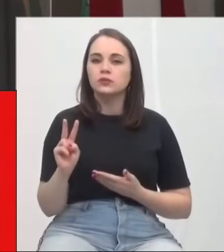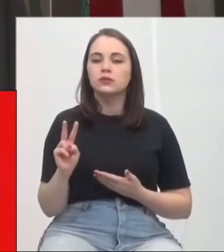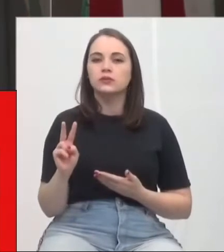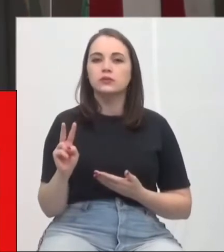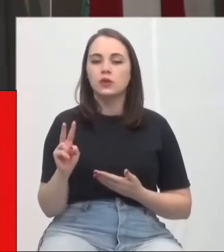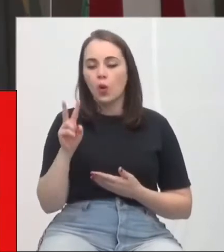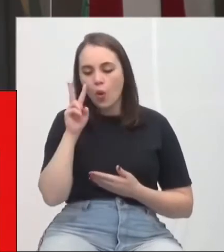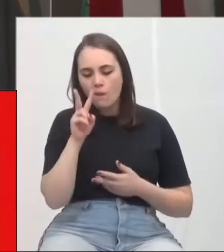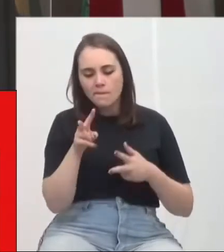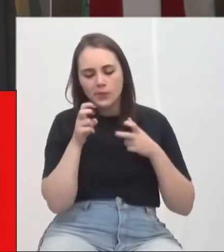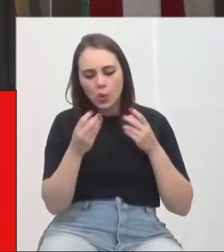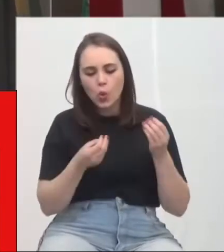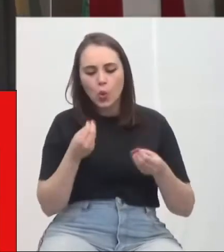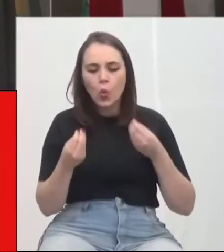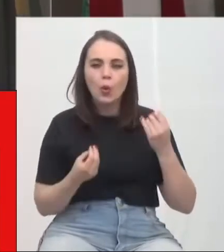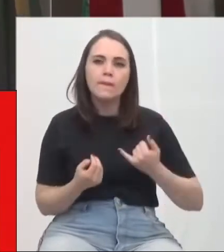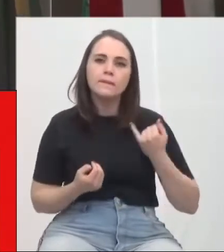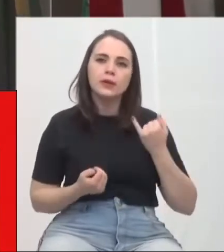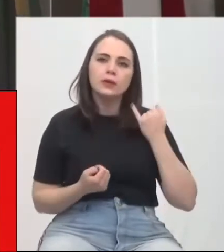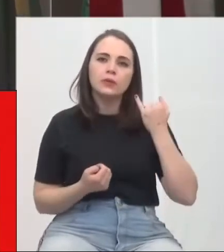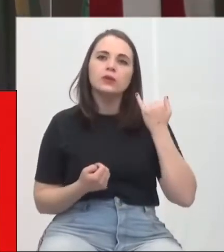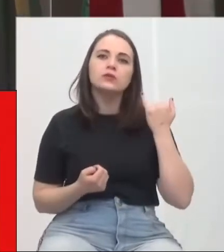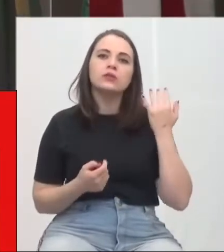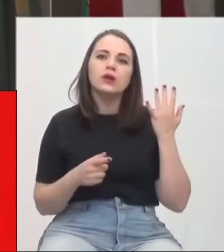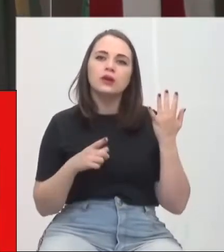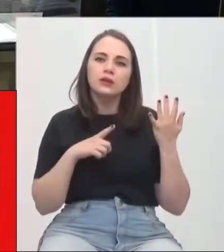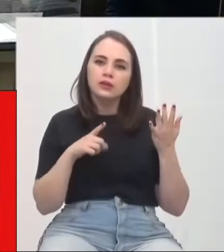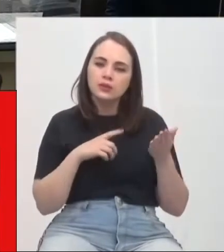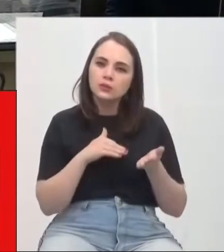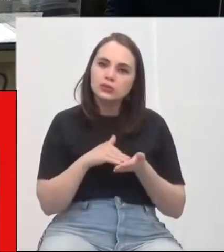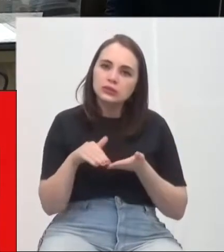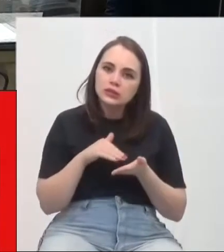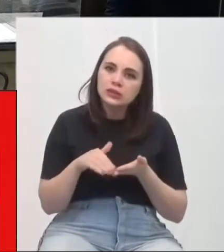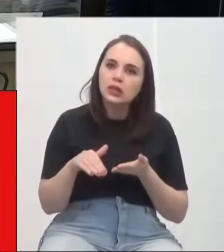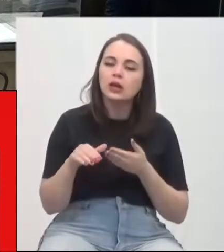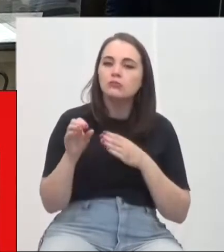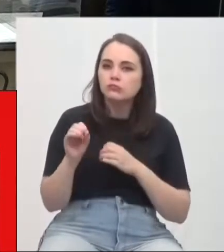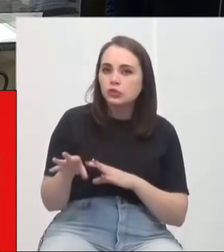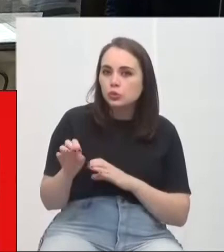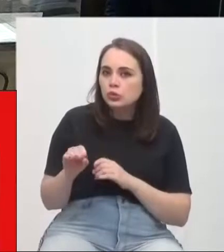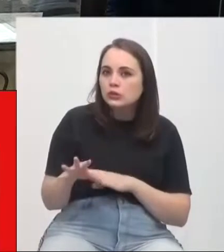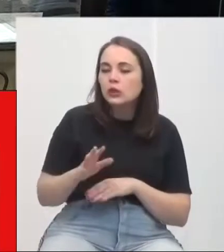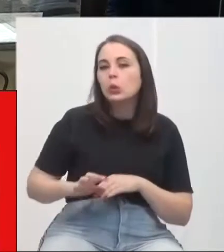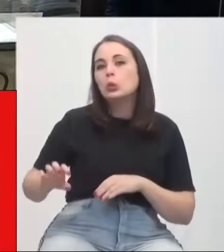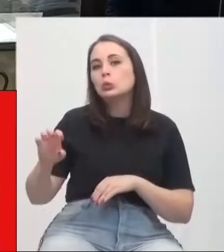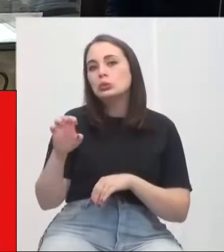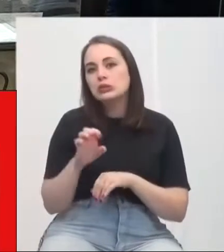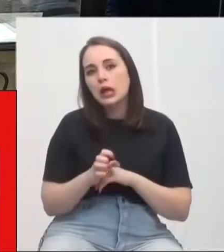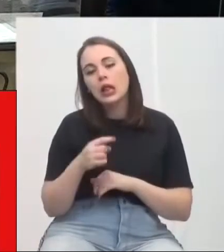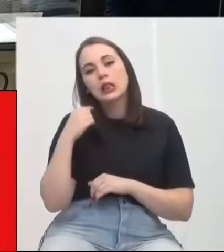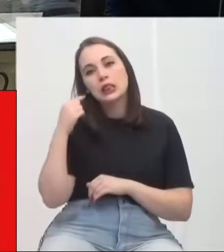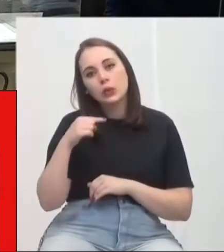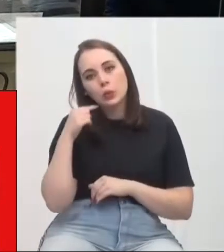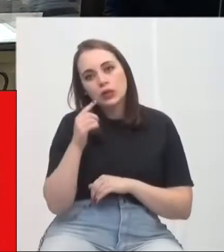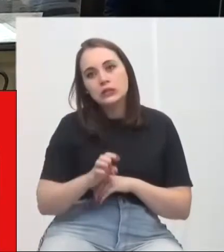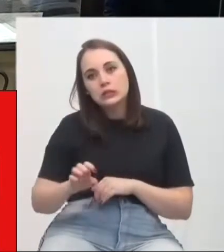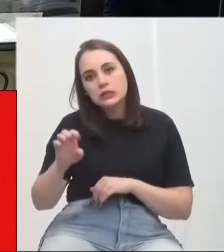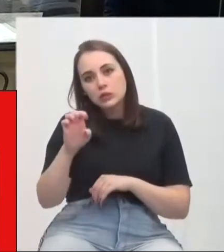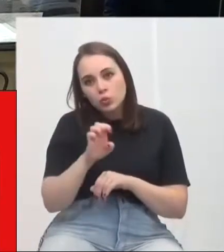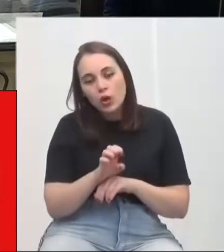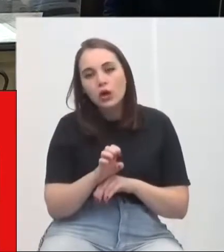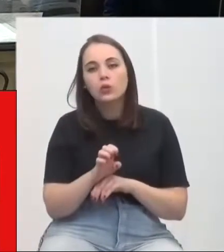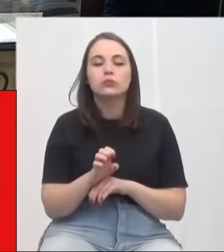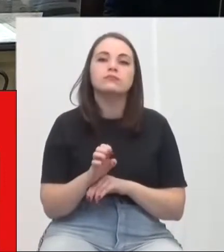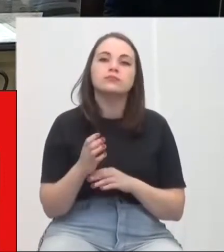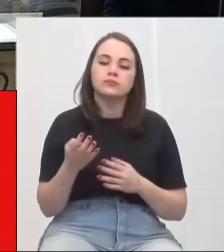quanto é importante termos um secretário de Educação do Estado, um deputado estadual, que está